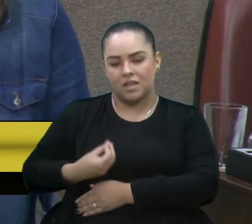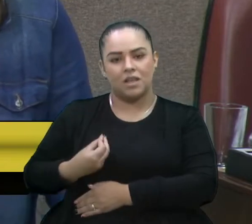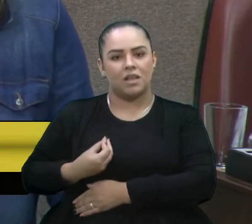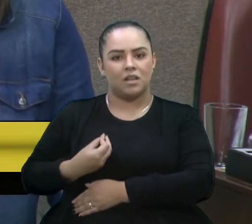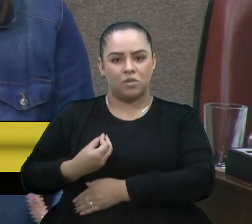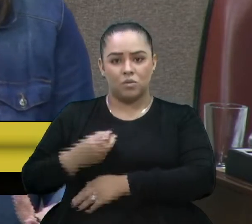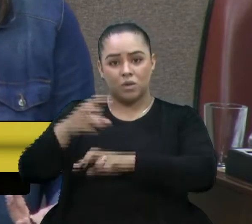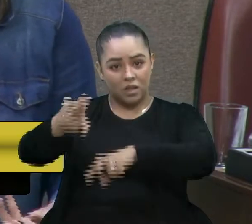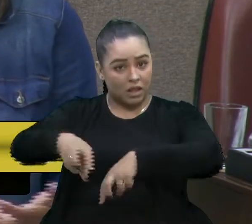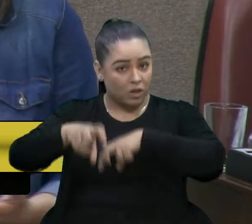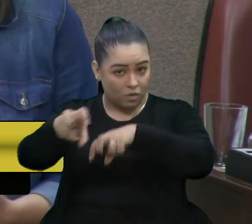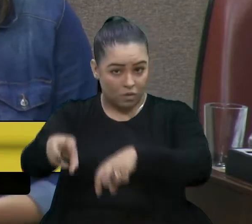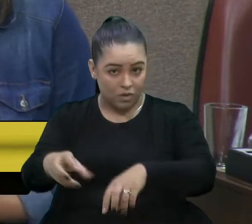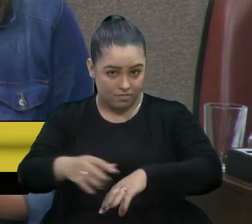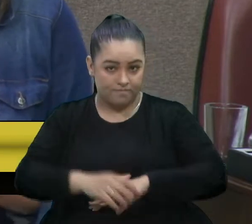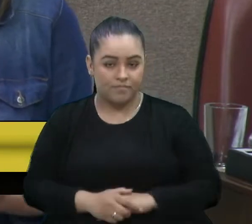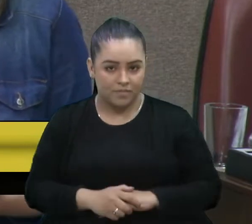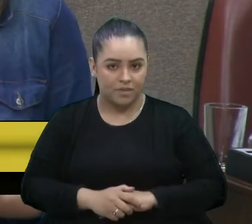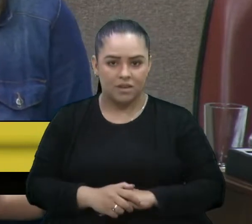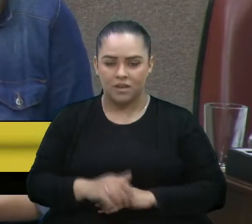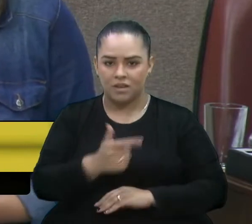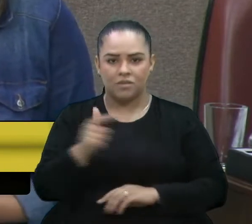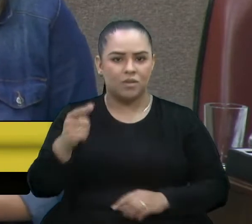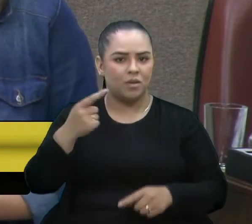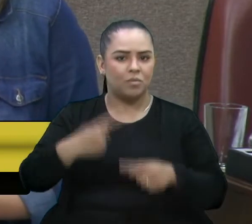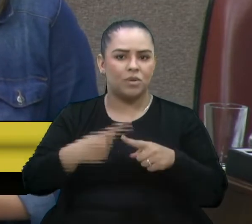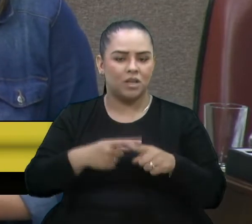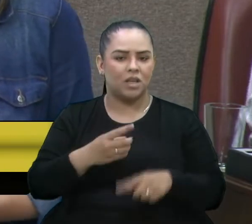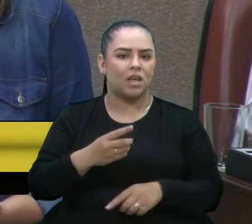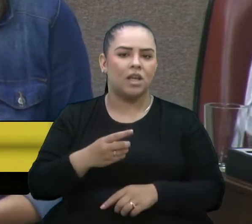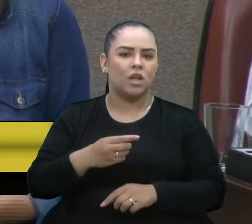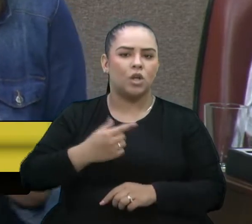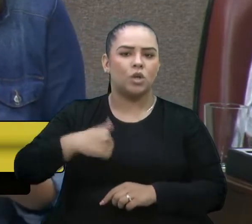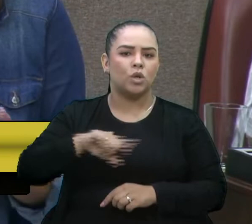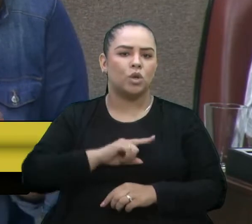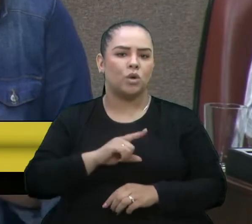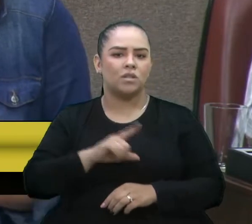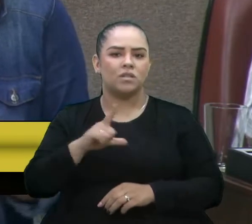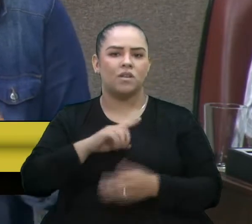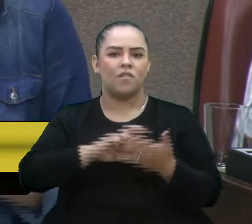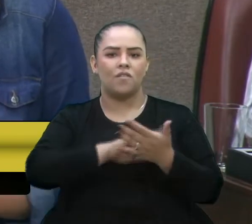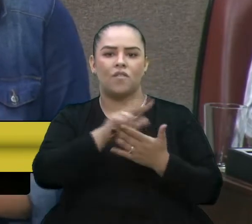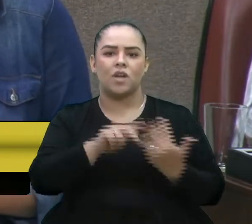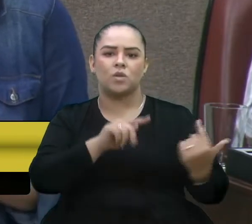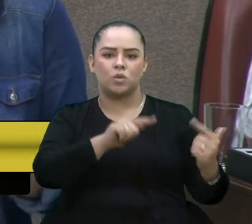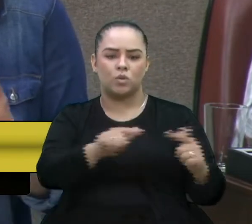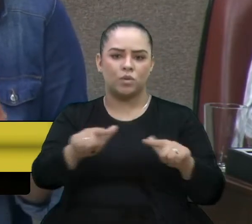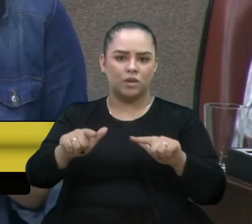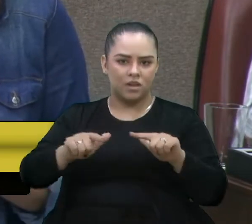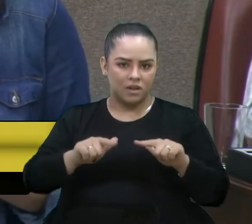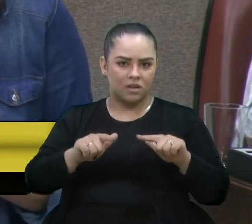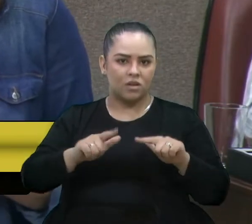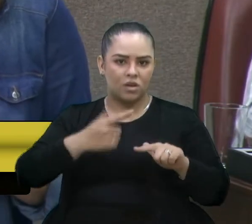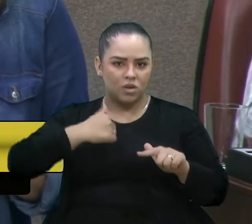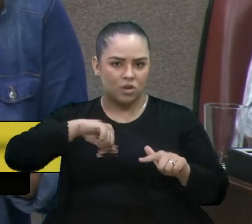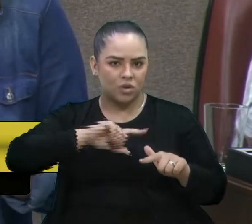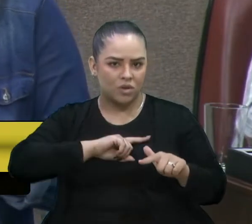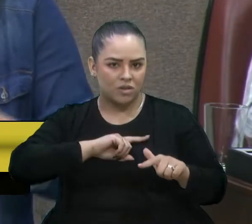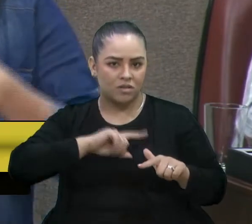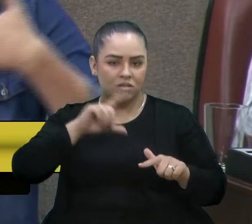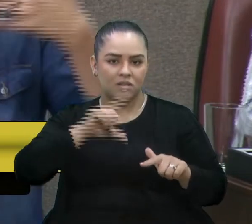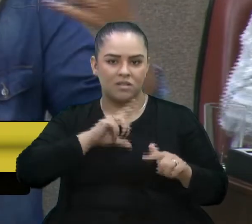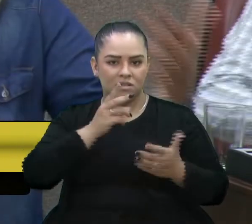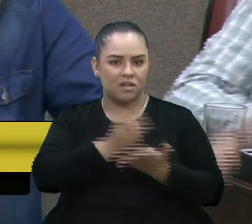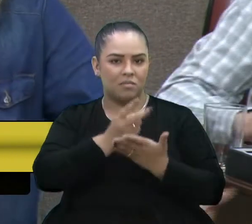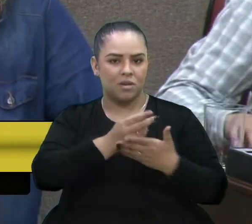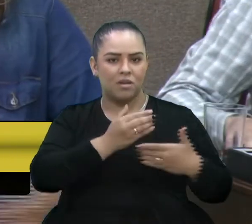características de interior. Então, não tem por que a gente ficar, hoje, com tantos vazios urbanos, a gente ainda está arrastando